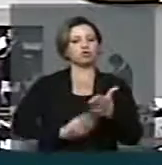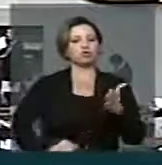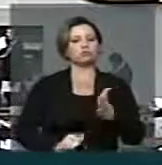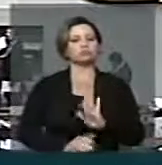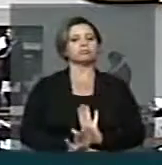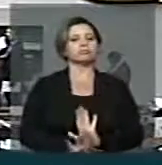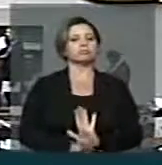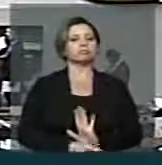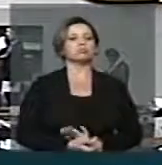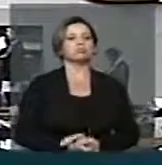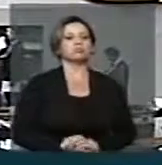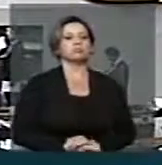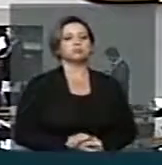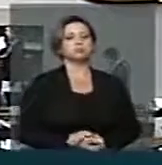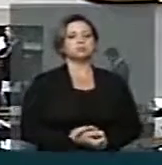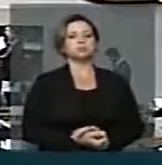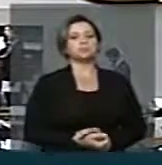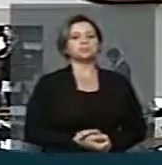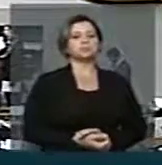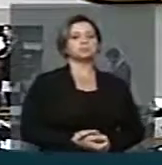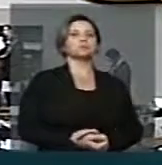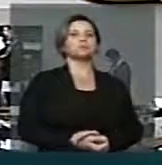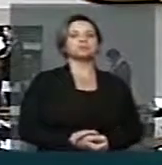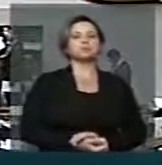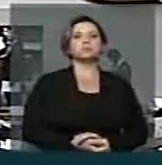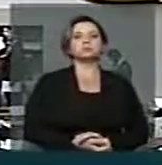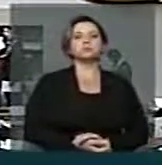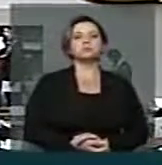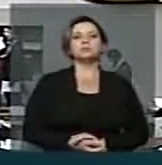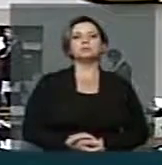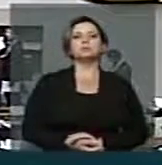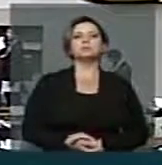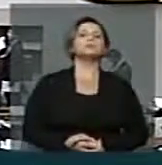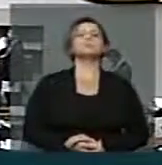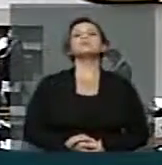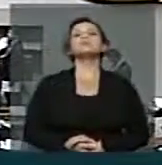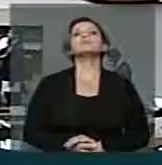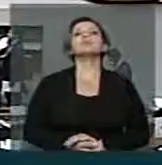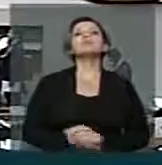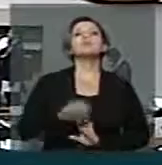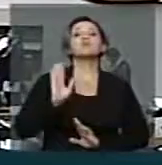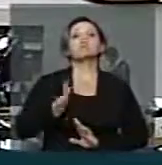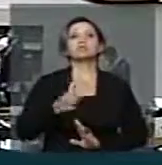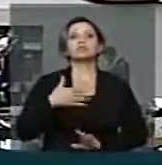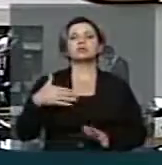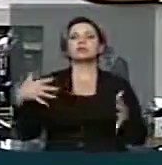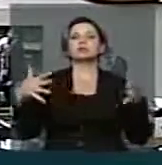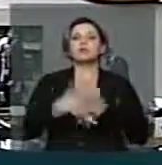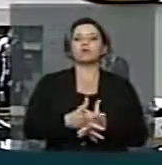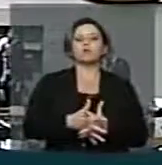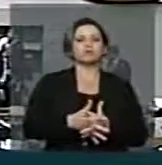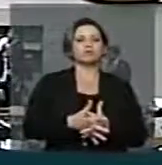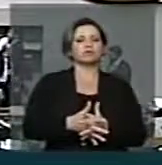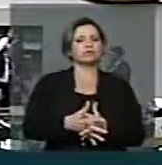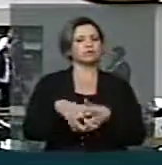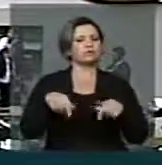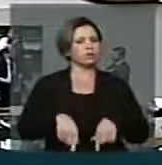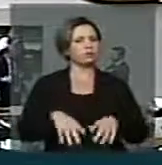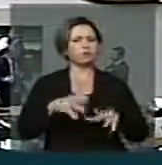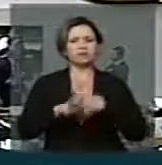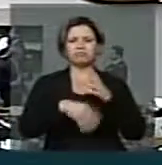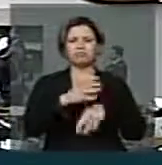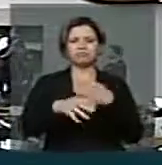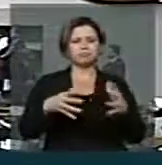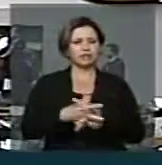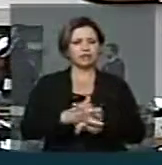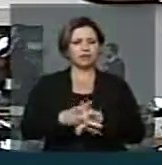Senhor presidente, uma questão de ordem, eu queria fazer uma colocação aqui, nós estamos confusos, totalmente confusos, a